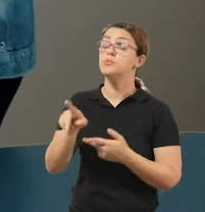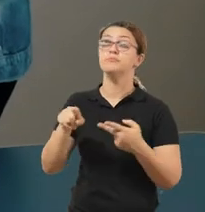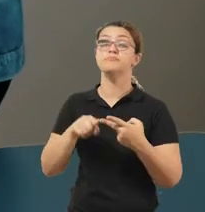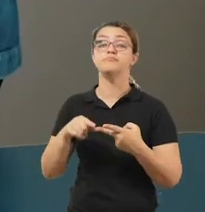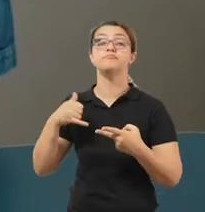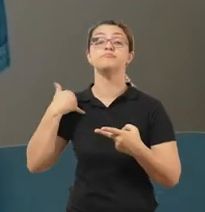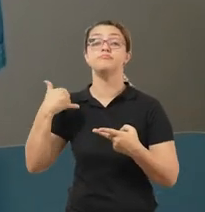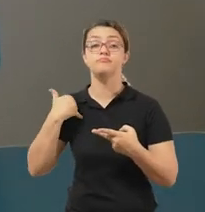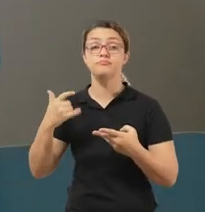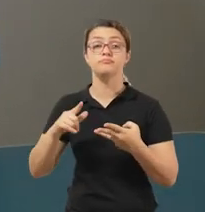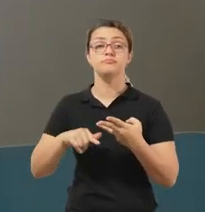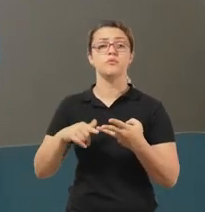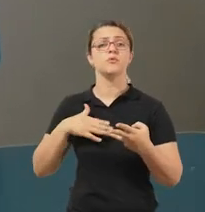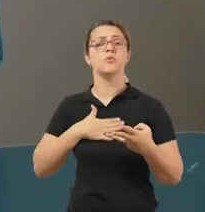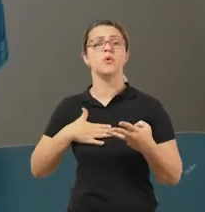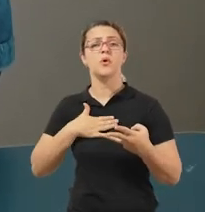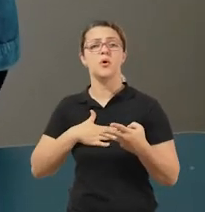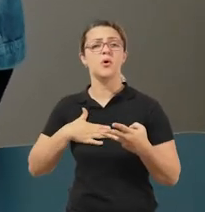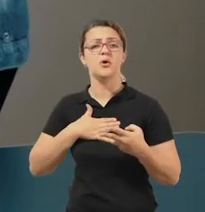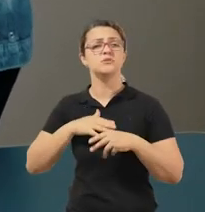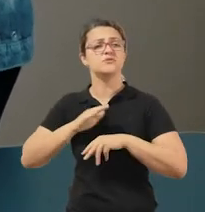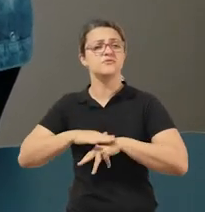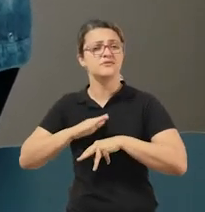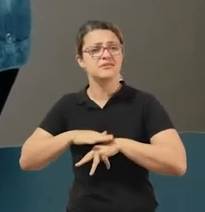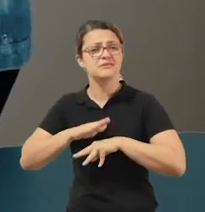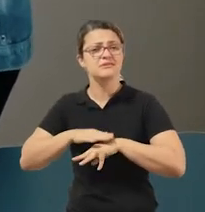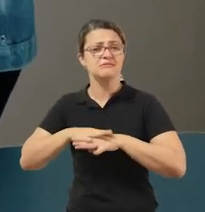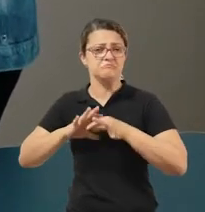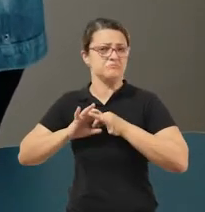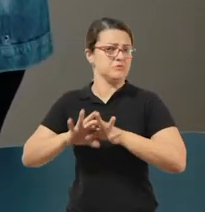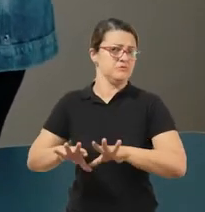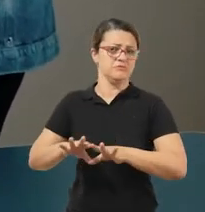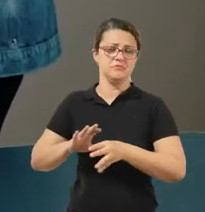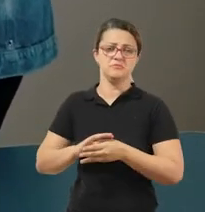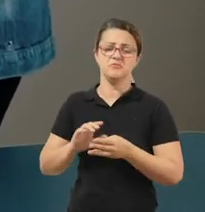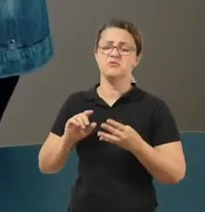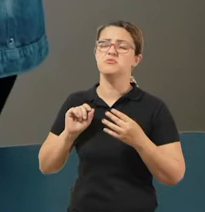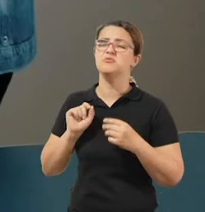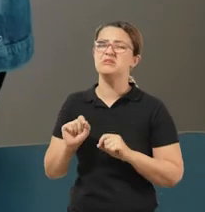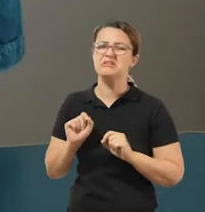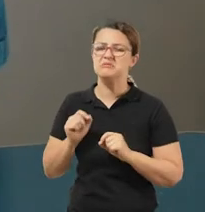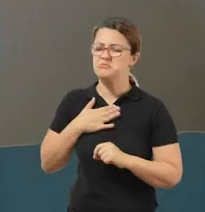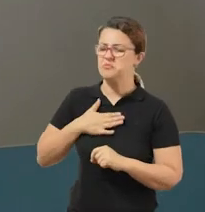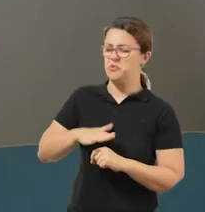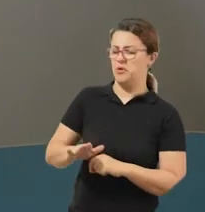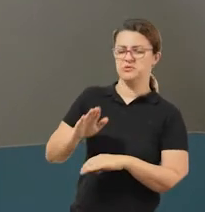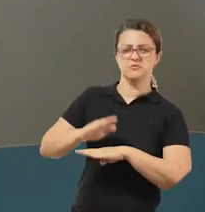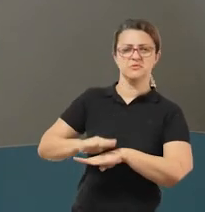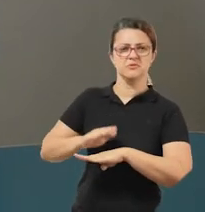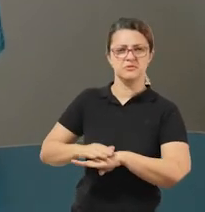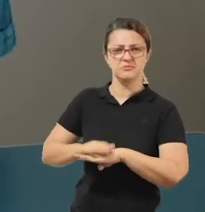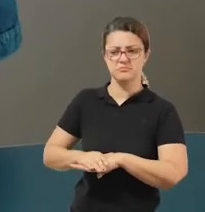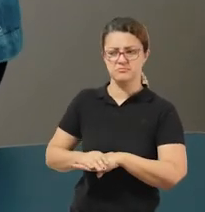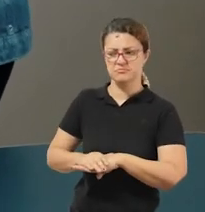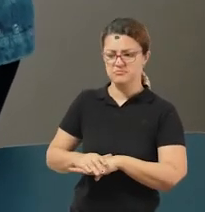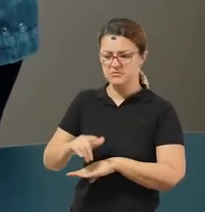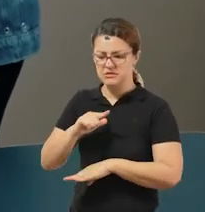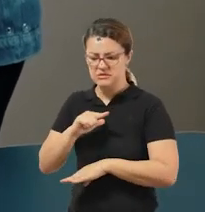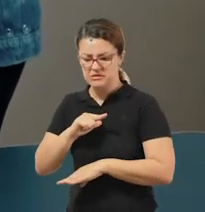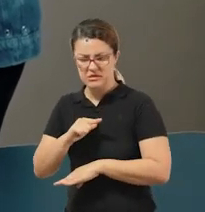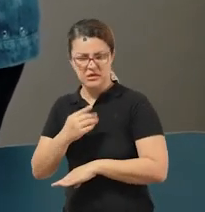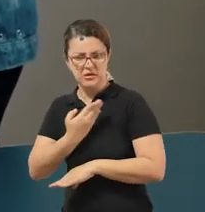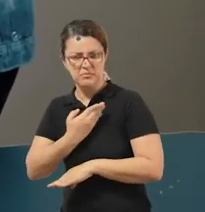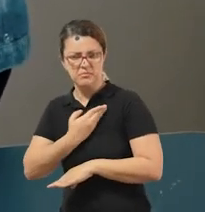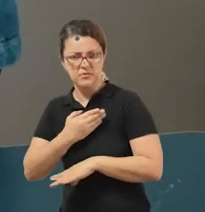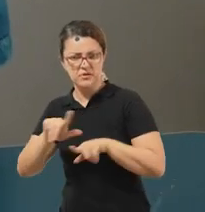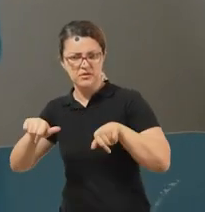Qual a sua idade? O que você mais gosta de fazer no tempo livre? O que você não gosta de fazer? Você possui amigos